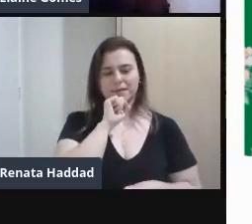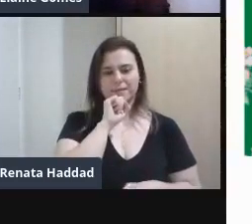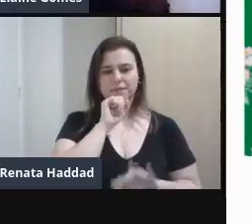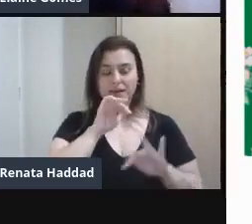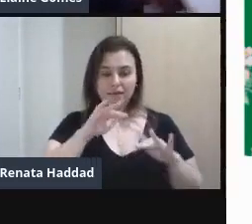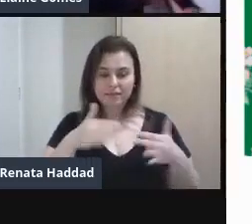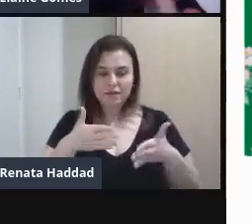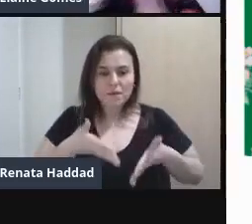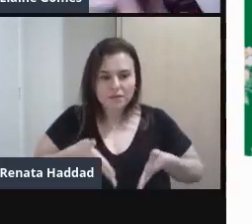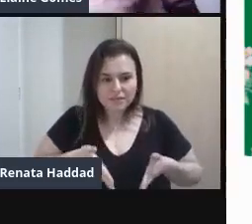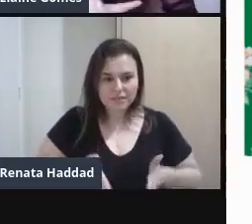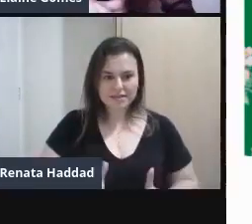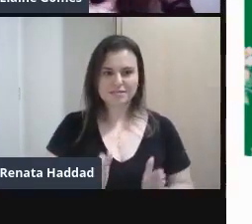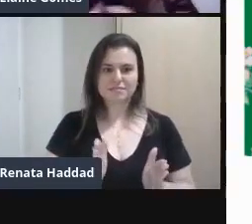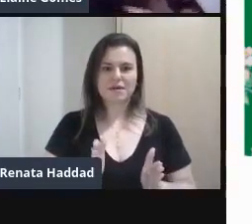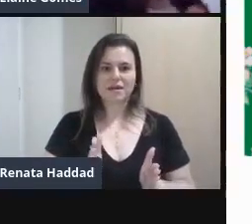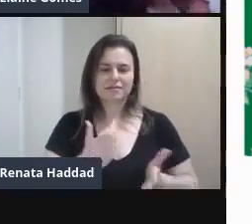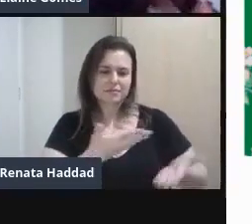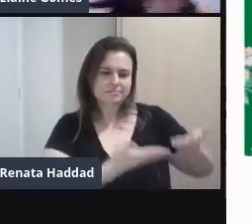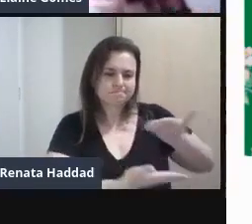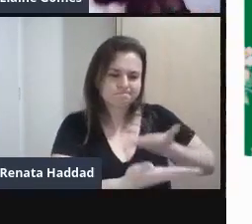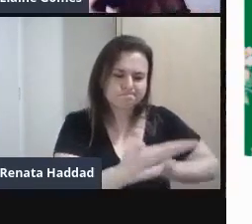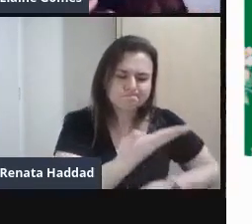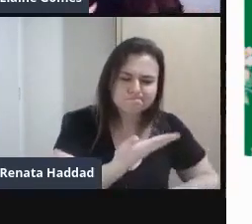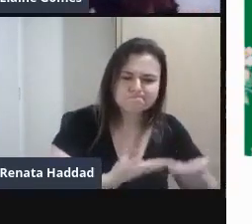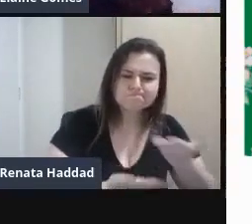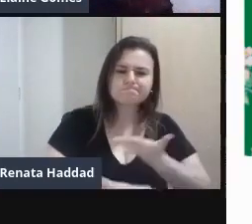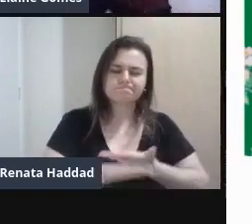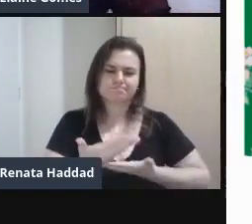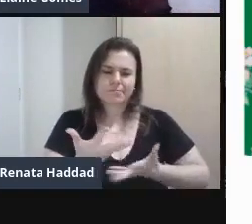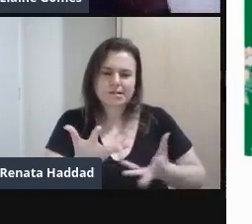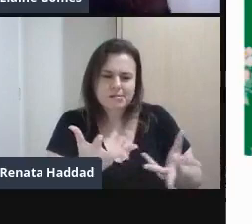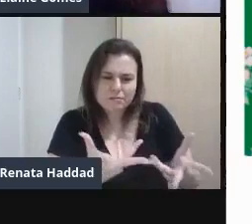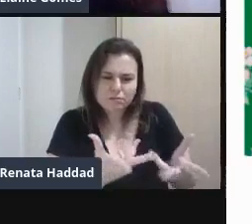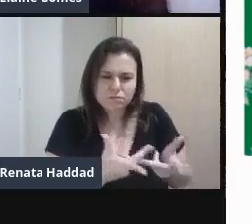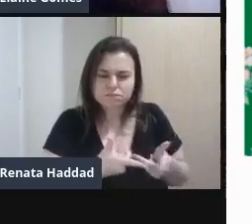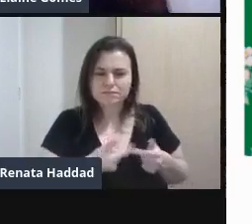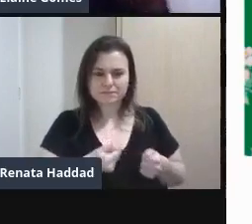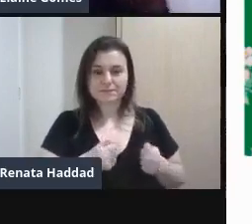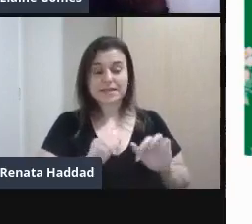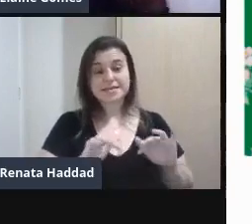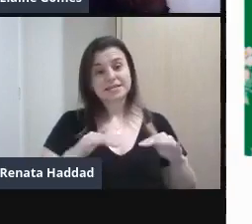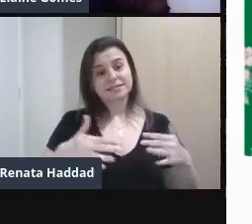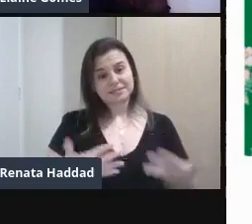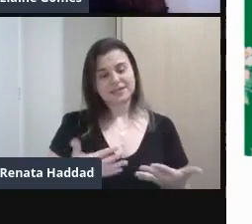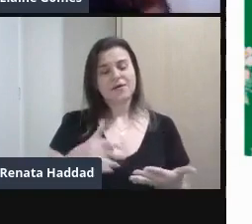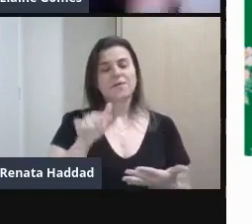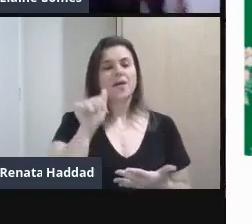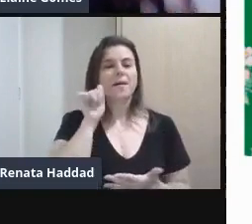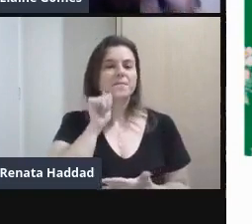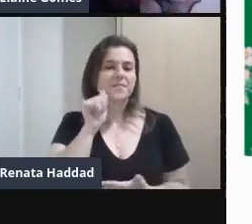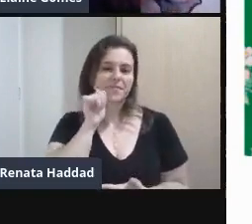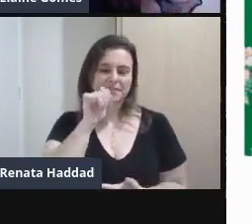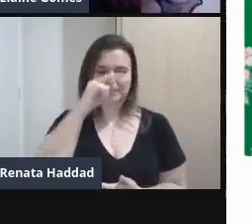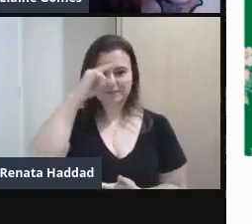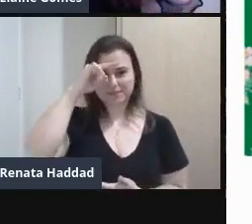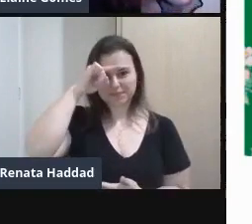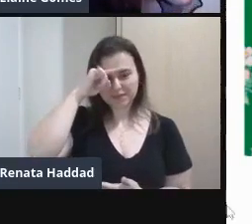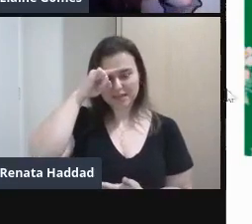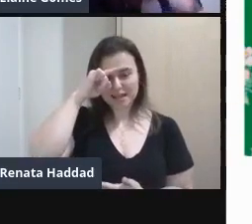O envolvimento O acolhimento Então A Frida Kahlo Traz muito Essa questão Da